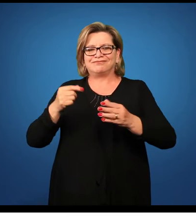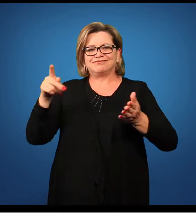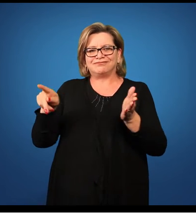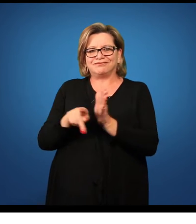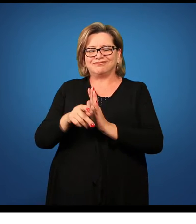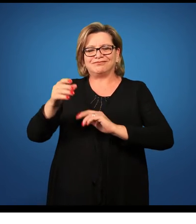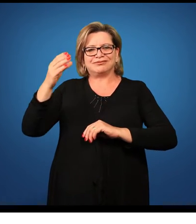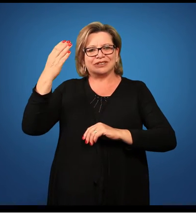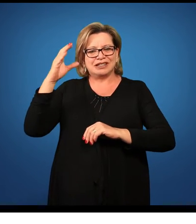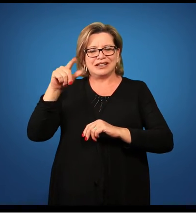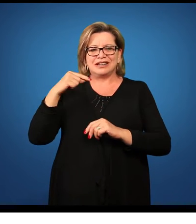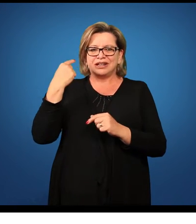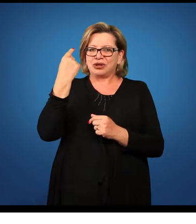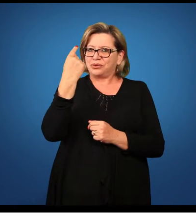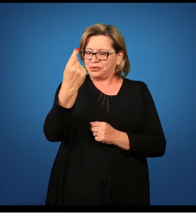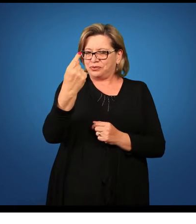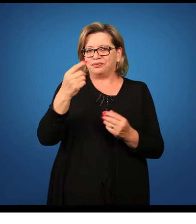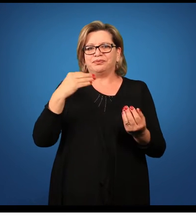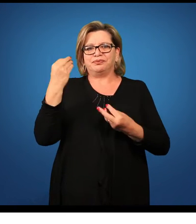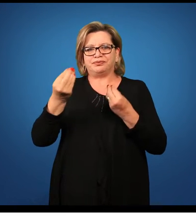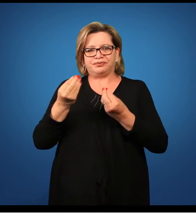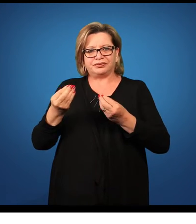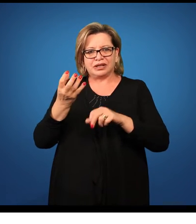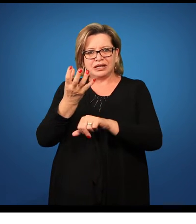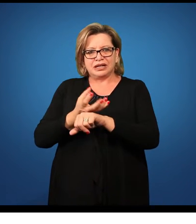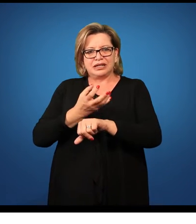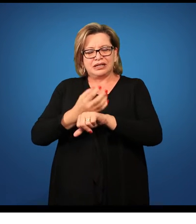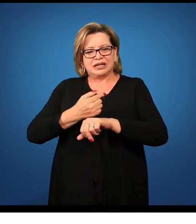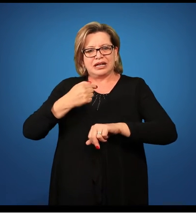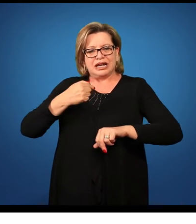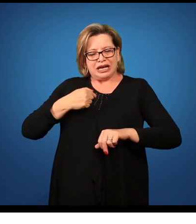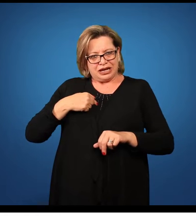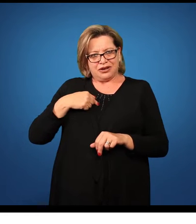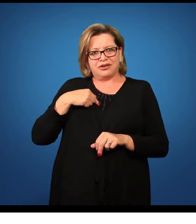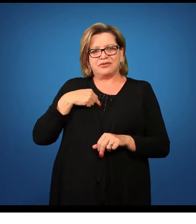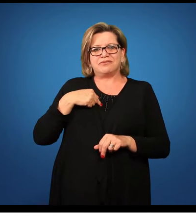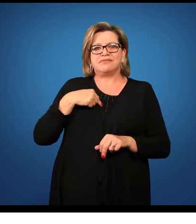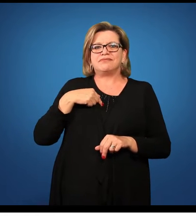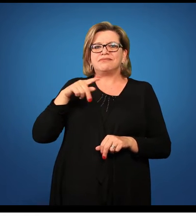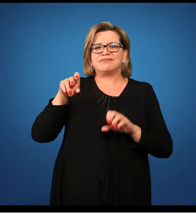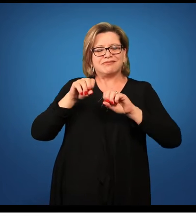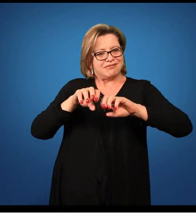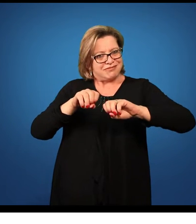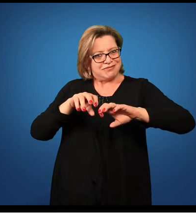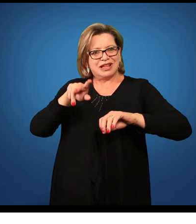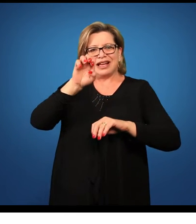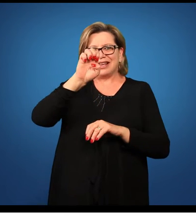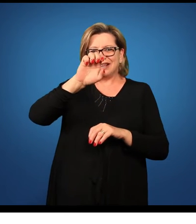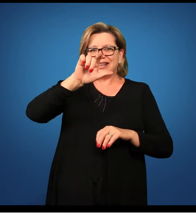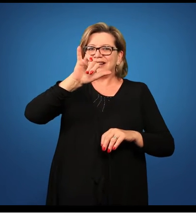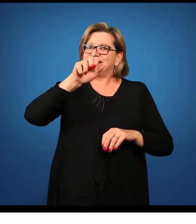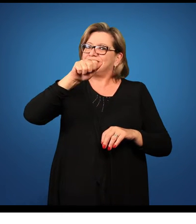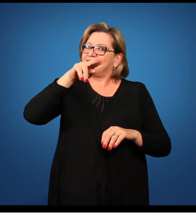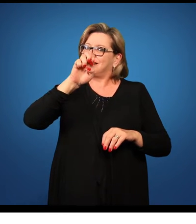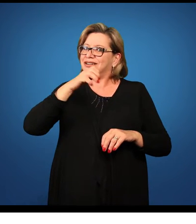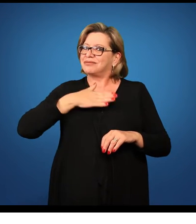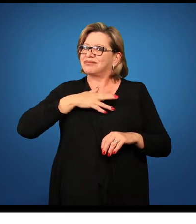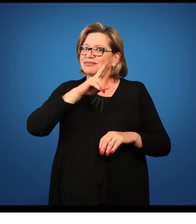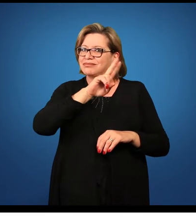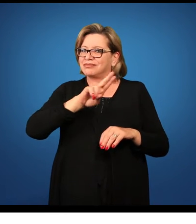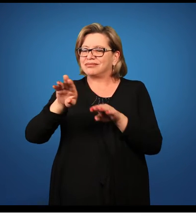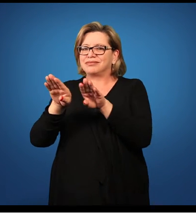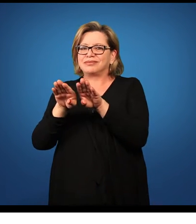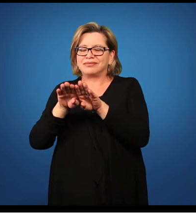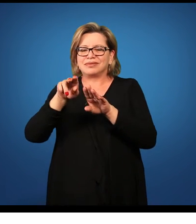Biológicas I. Essa disciplina vai ser trabalhada por mim, professor Eliane Strakschimin e pelo professor Marcelo Costa.